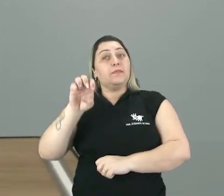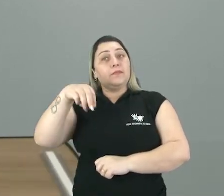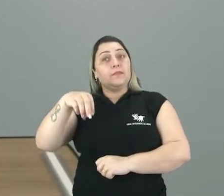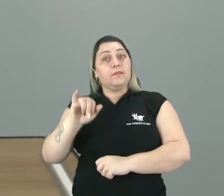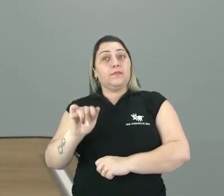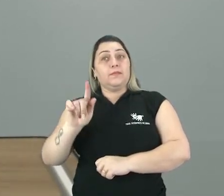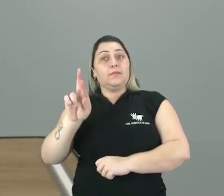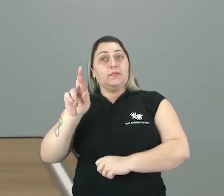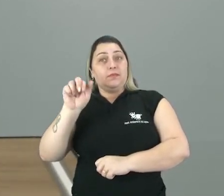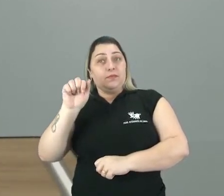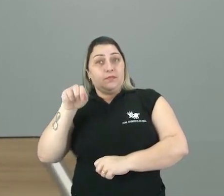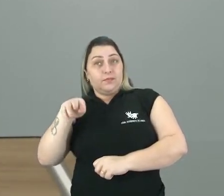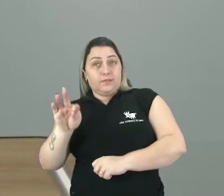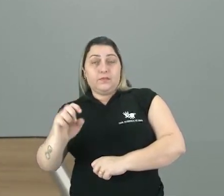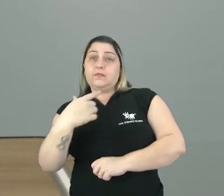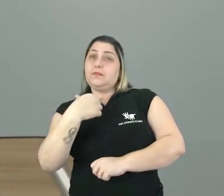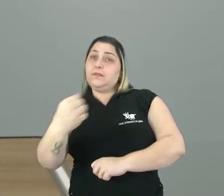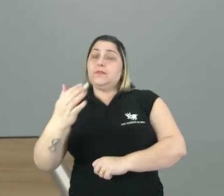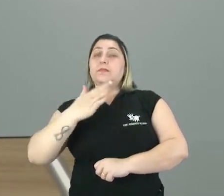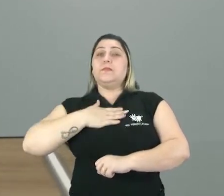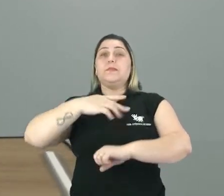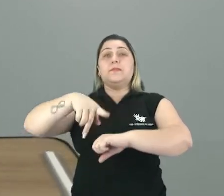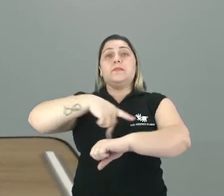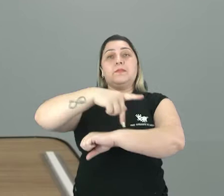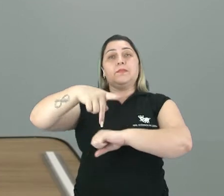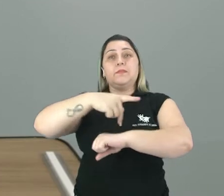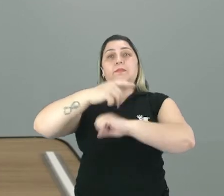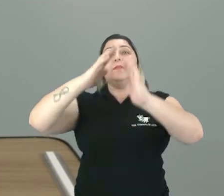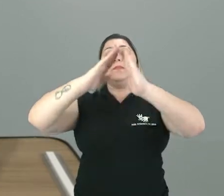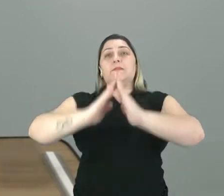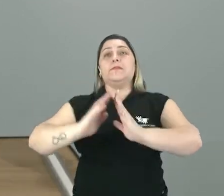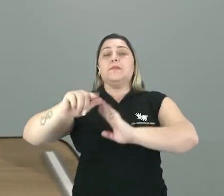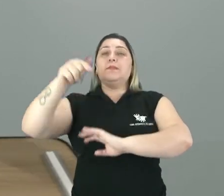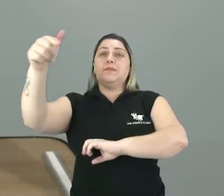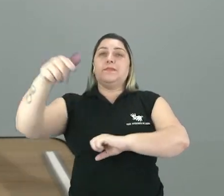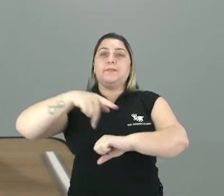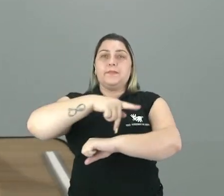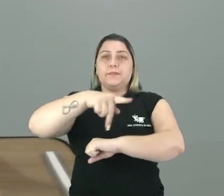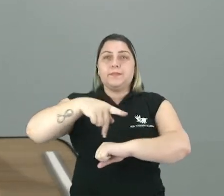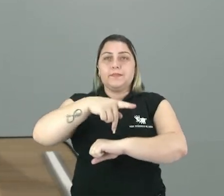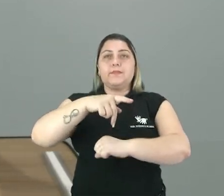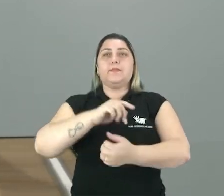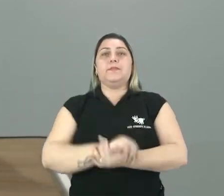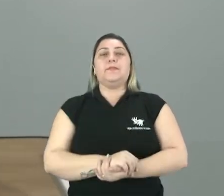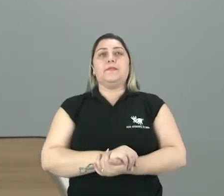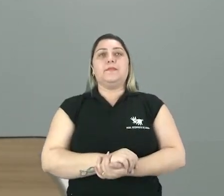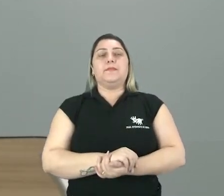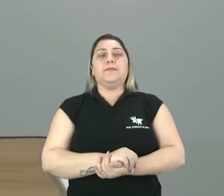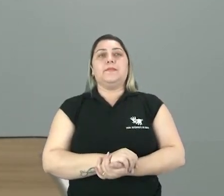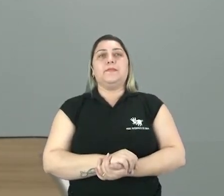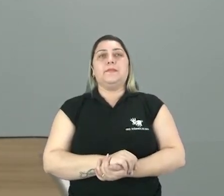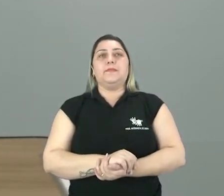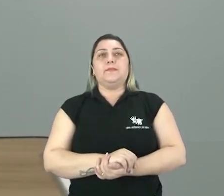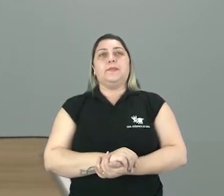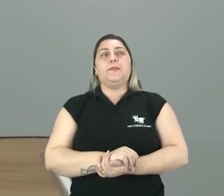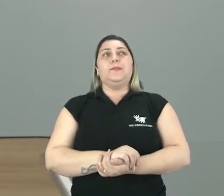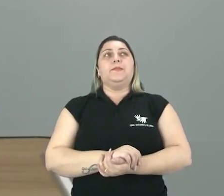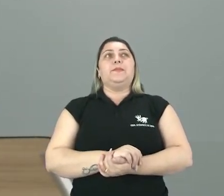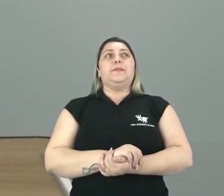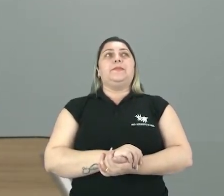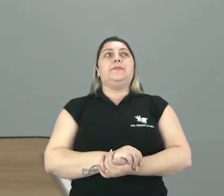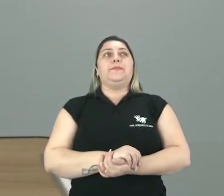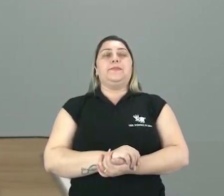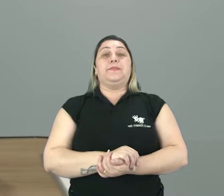Então porque eu saí do meu país, em relação ao meu país, Eu saí do meu país, fui morar em outro. Eu sou uma imigrante.